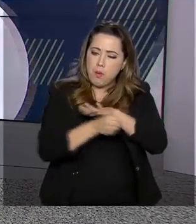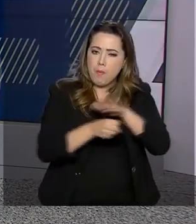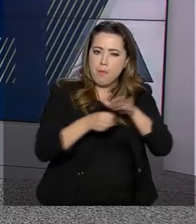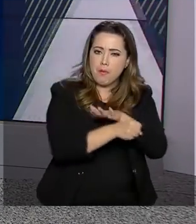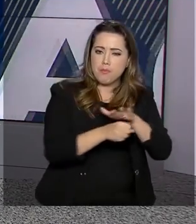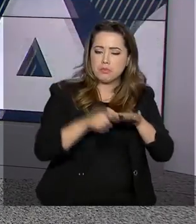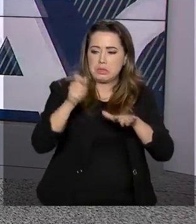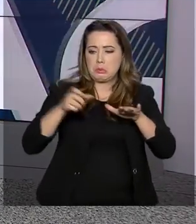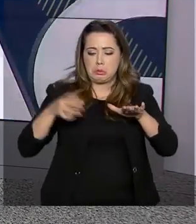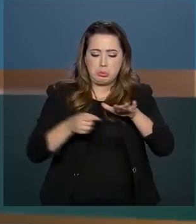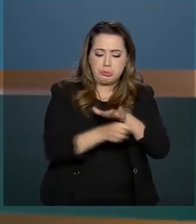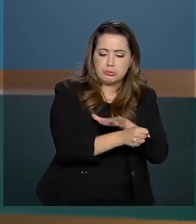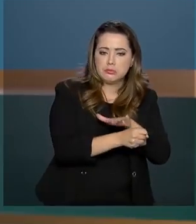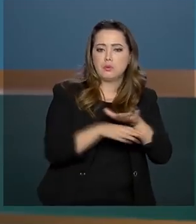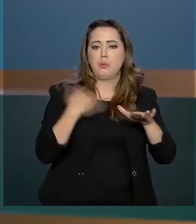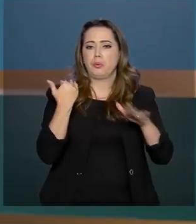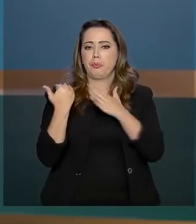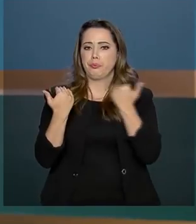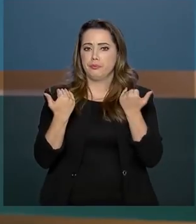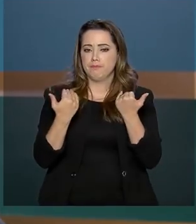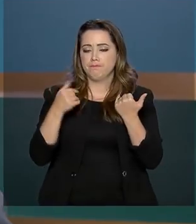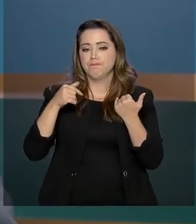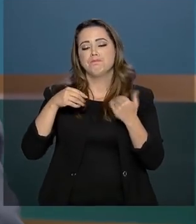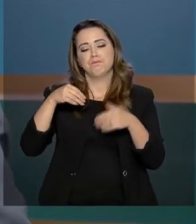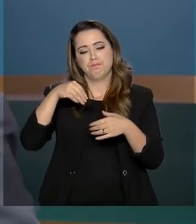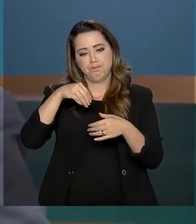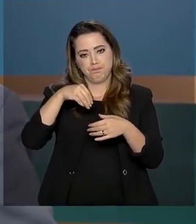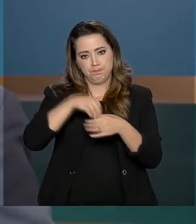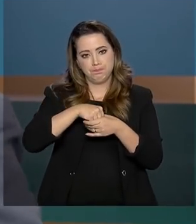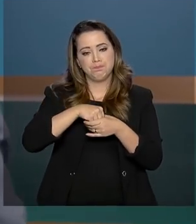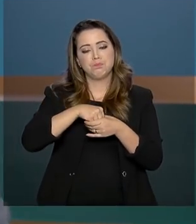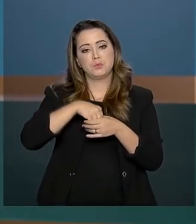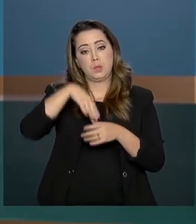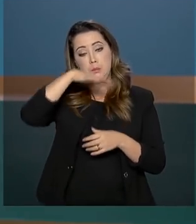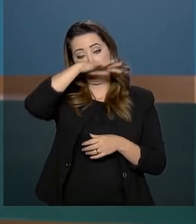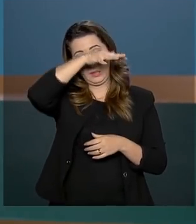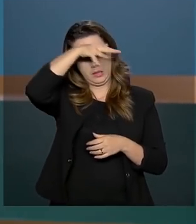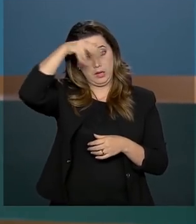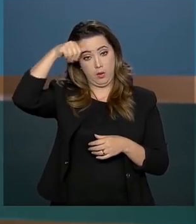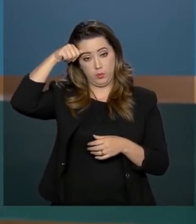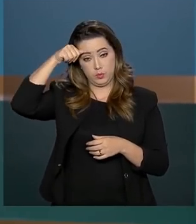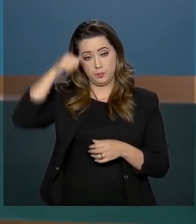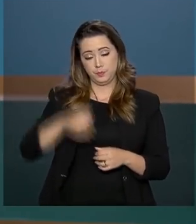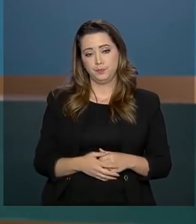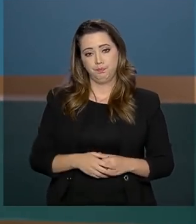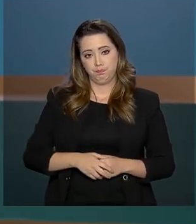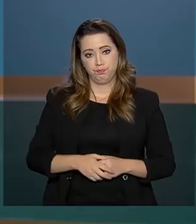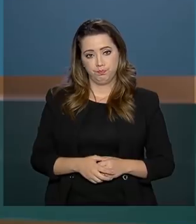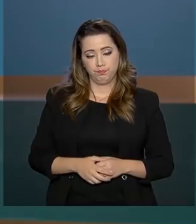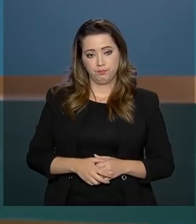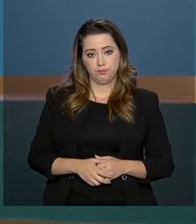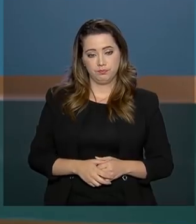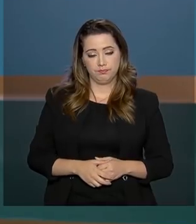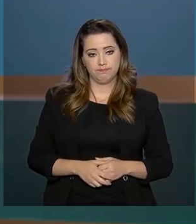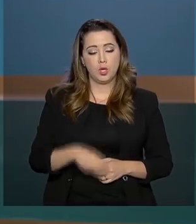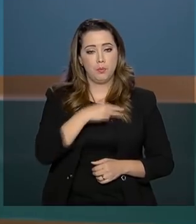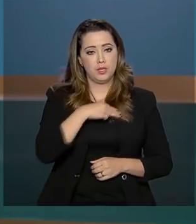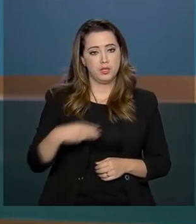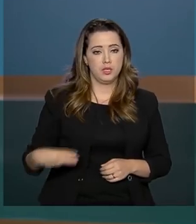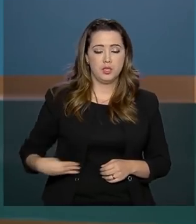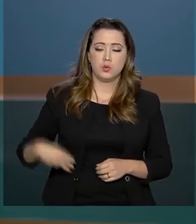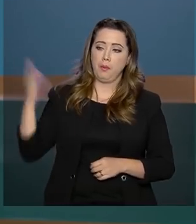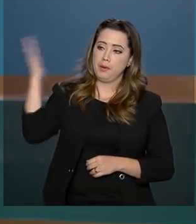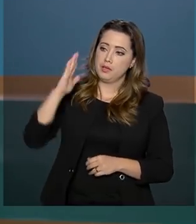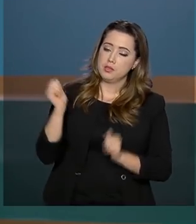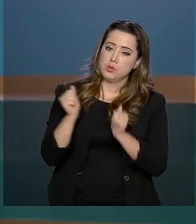cadeias de Manaus. Os ministros das Relações Exteriores do Brasil e do Uruguai se reuniram em Brasília para tratar